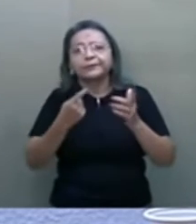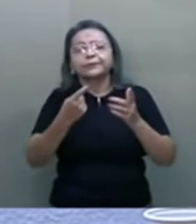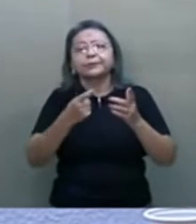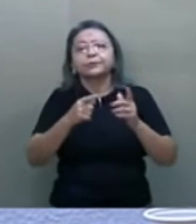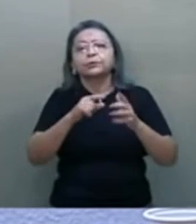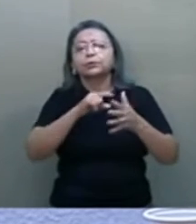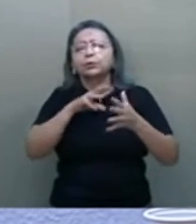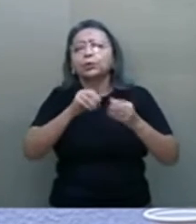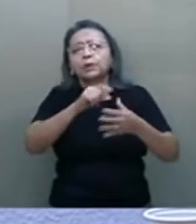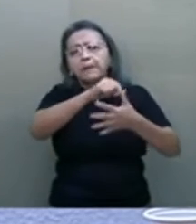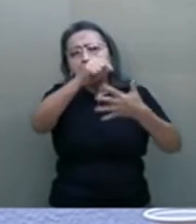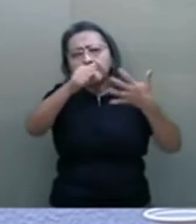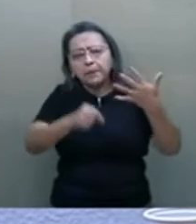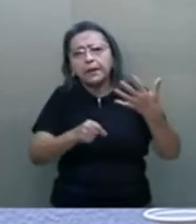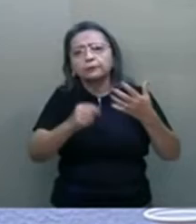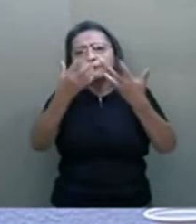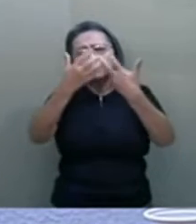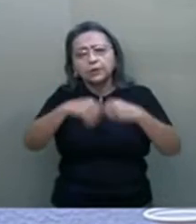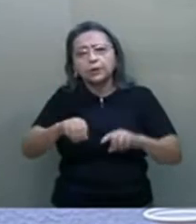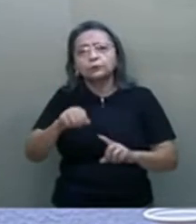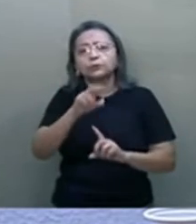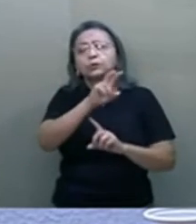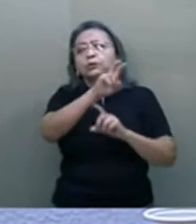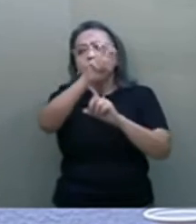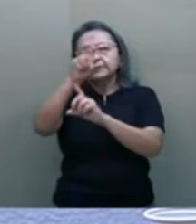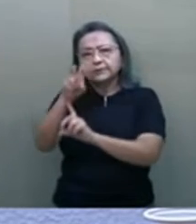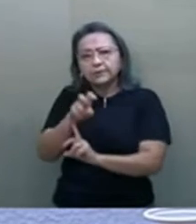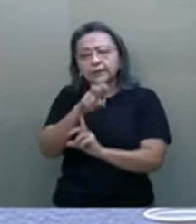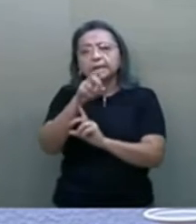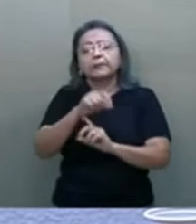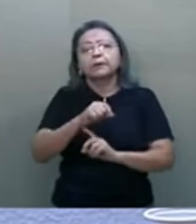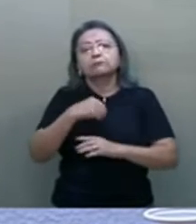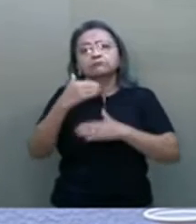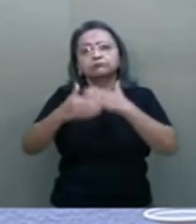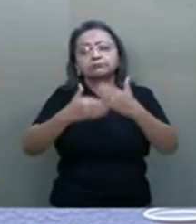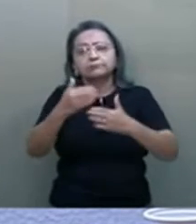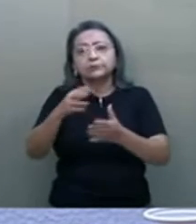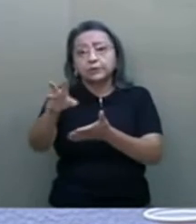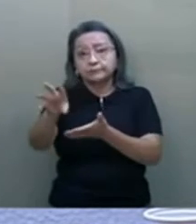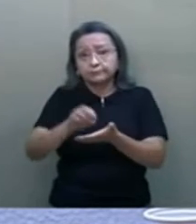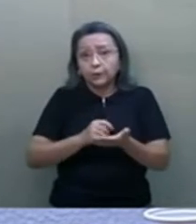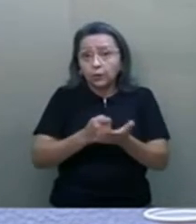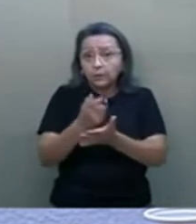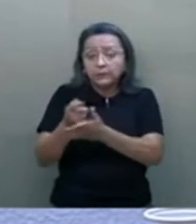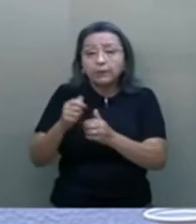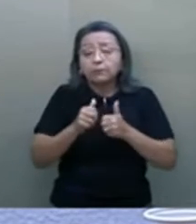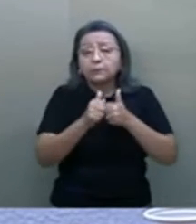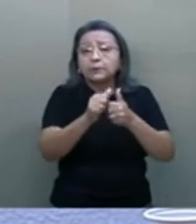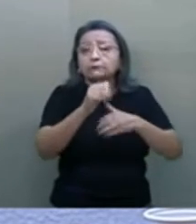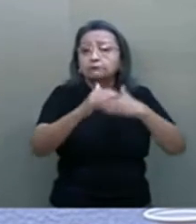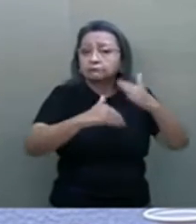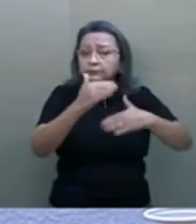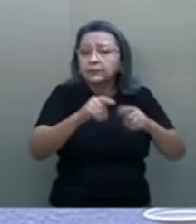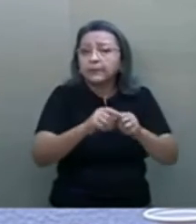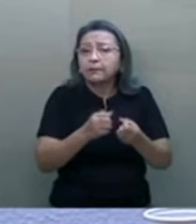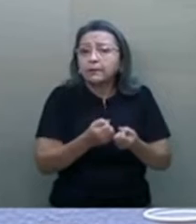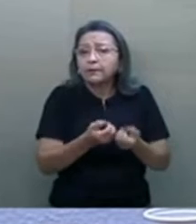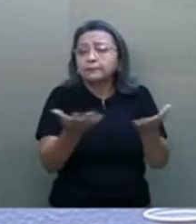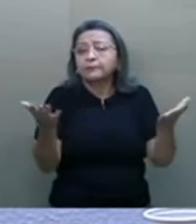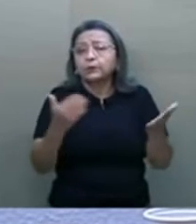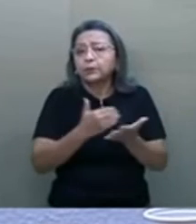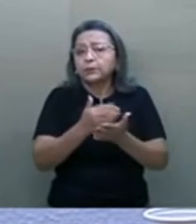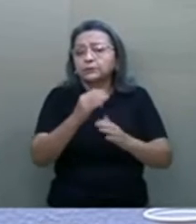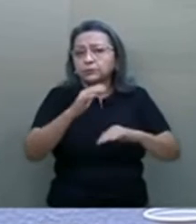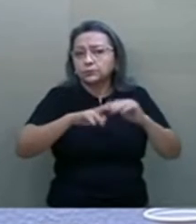requisitos funcionais do satélite, os requisitos técnicos, o processo de aquisição, o acompanhamento da construção, o lançamento e o início da operação.